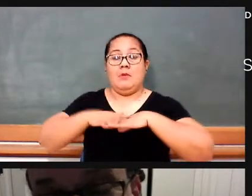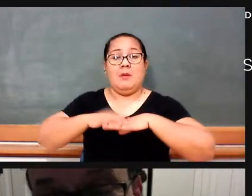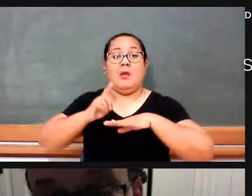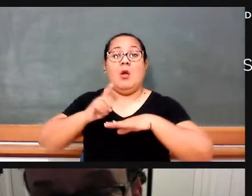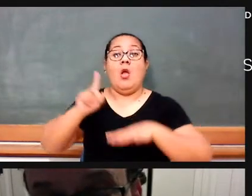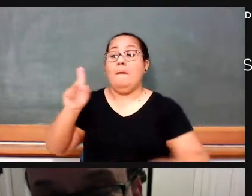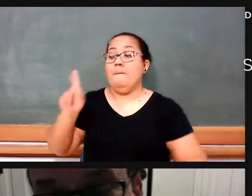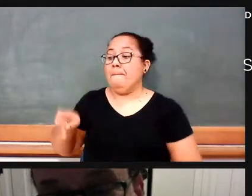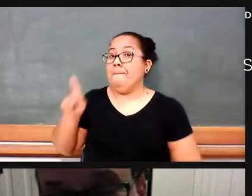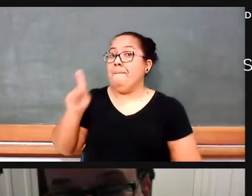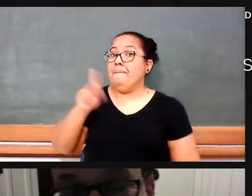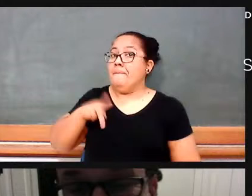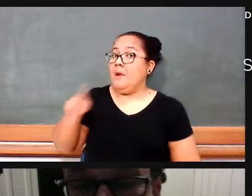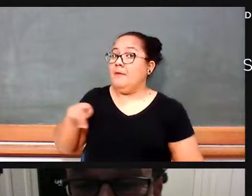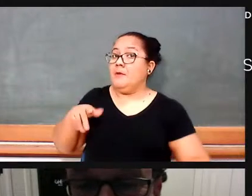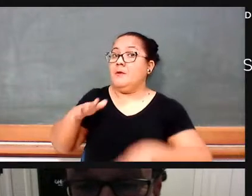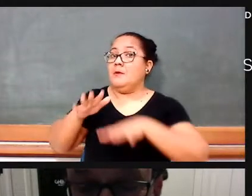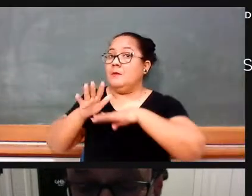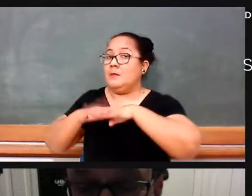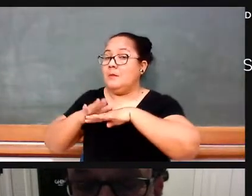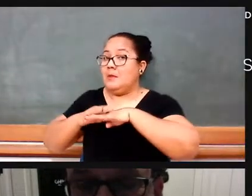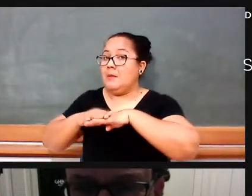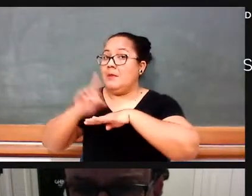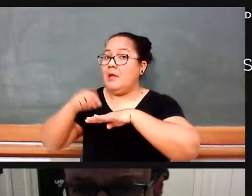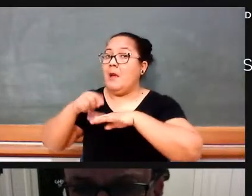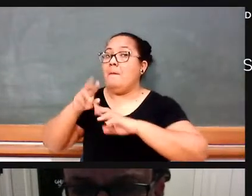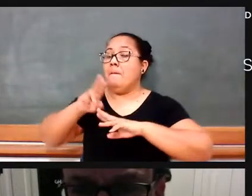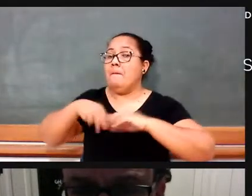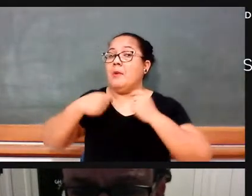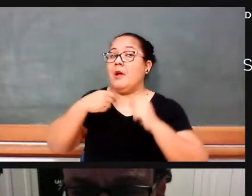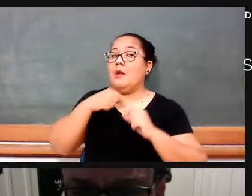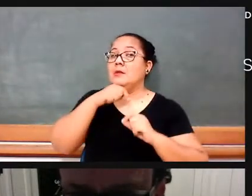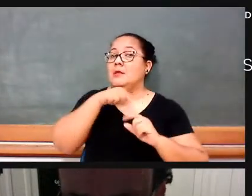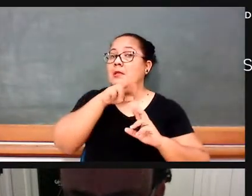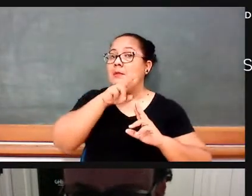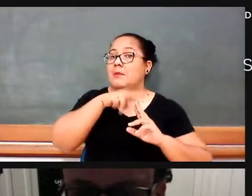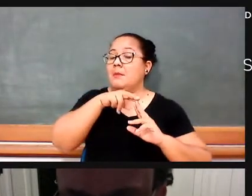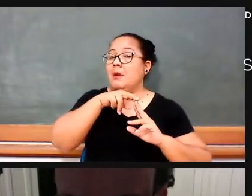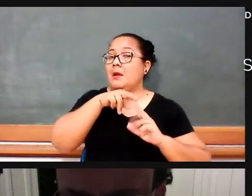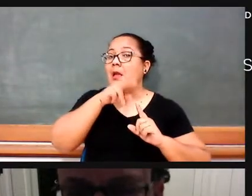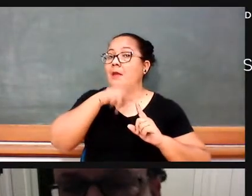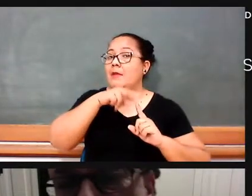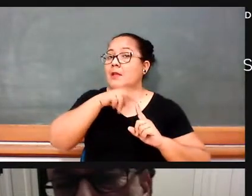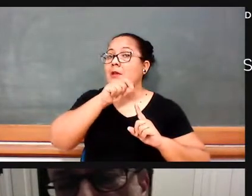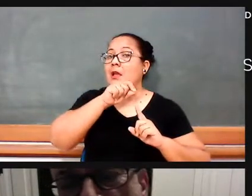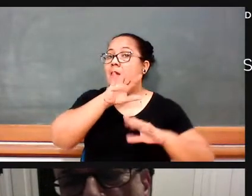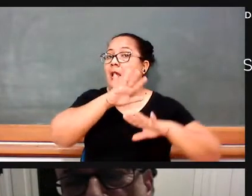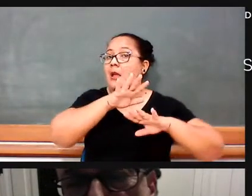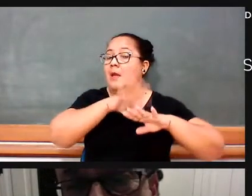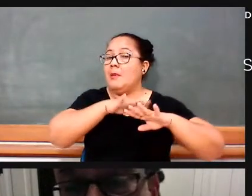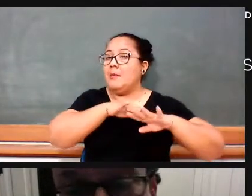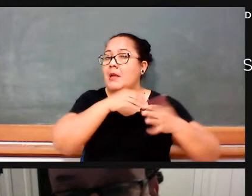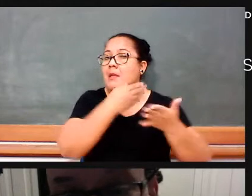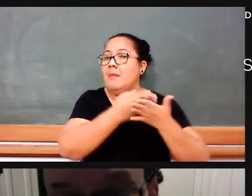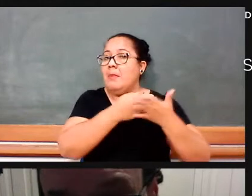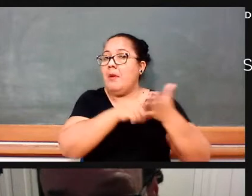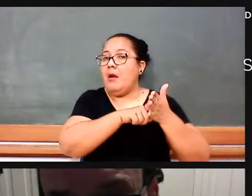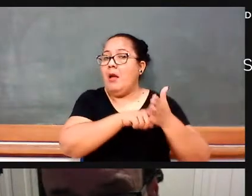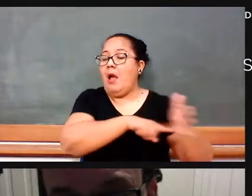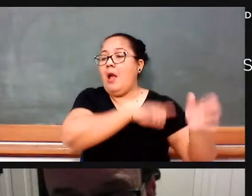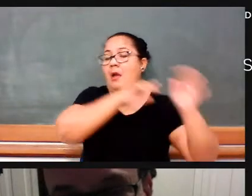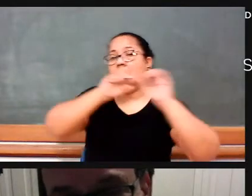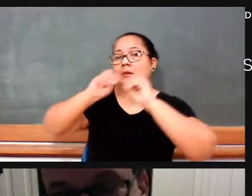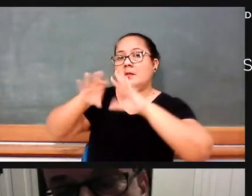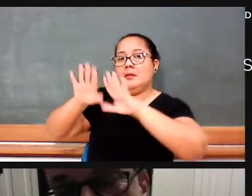nós somos professores de matemática, a nossa referência é o ensino de matemática, fazer as crianças e adolescentes aprenderem matemática, não é fazer